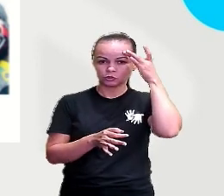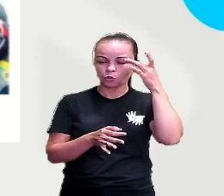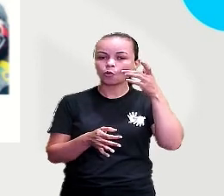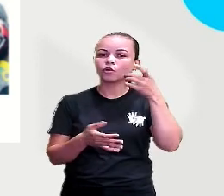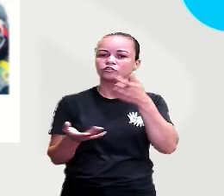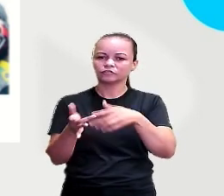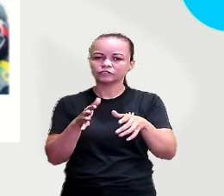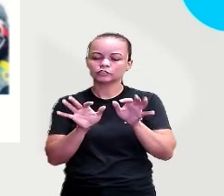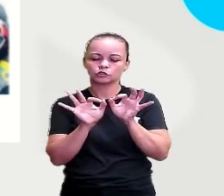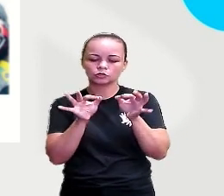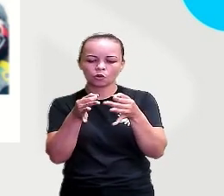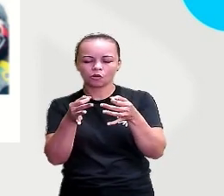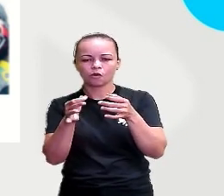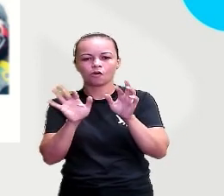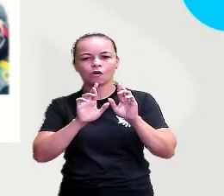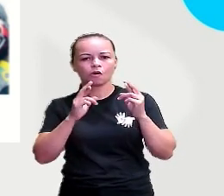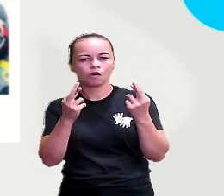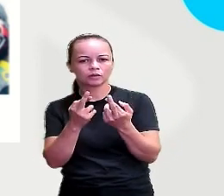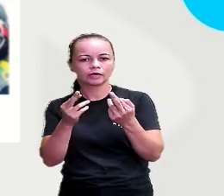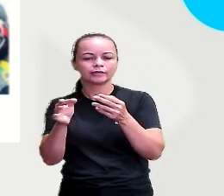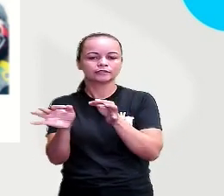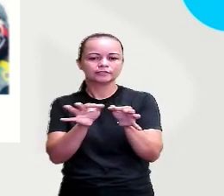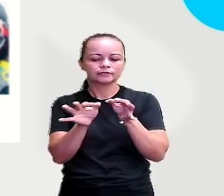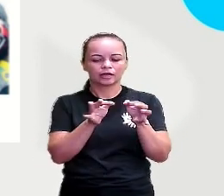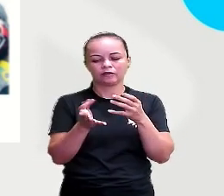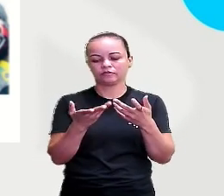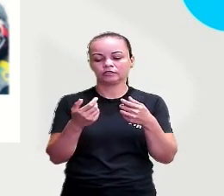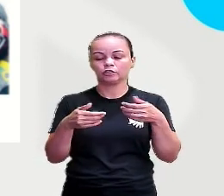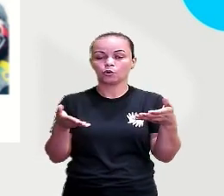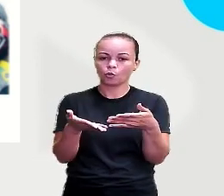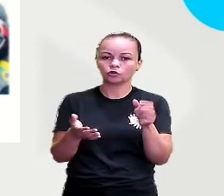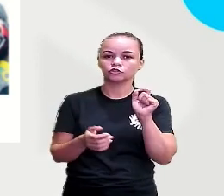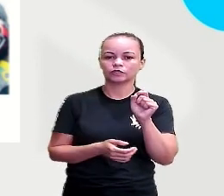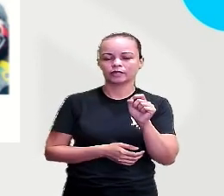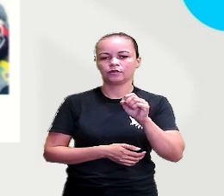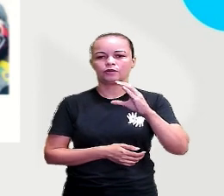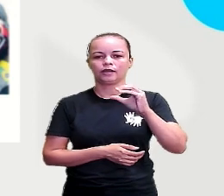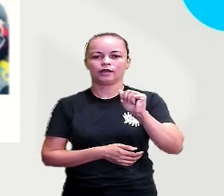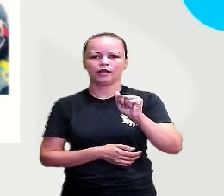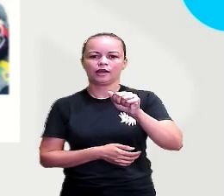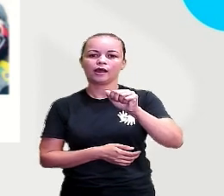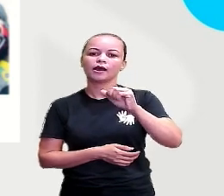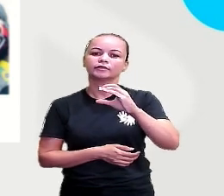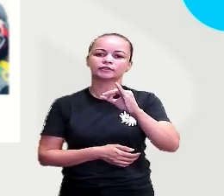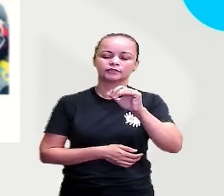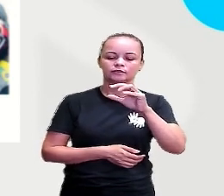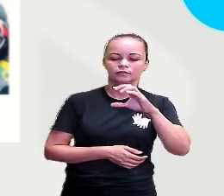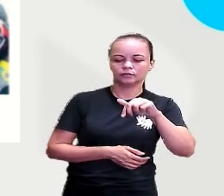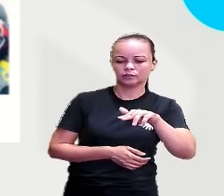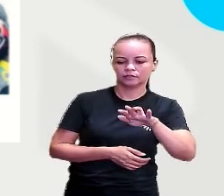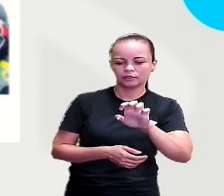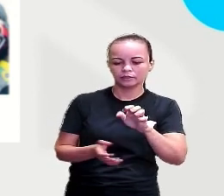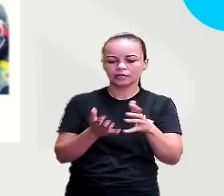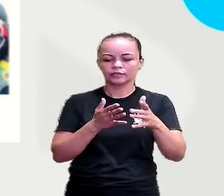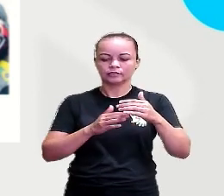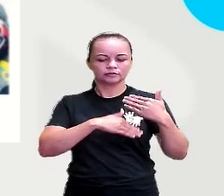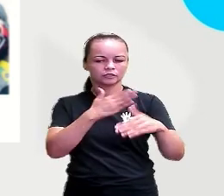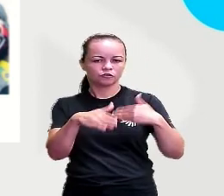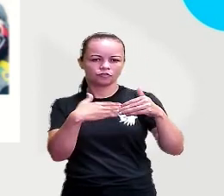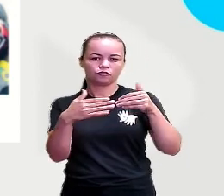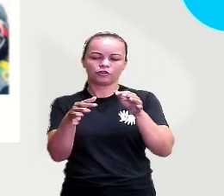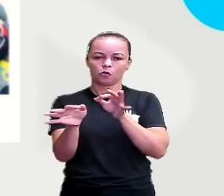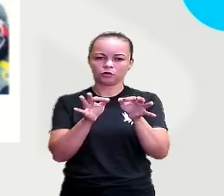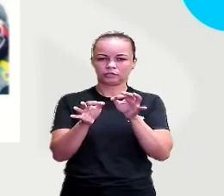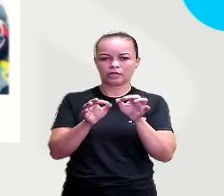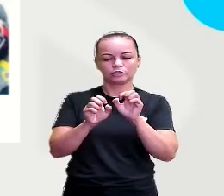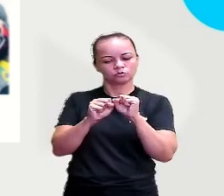enquanto outros haviam governante, ou seja, o cacique. Os povos indígenas eram nômades ou seminômades, desenvolvendo uma forma de